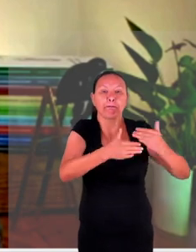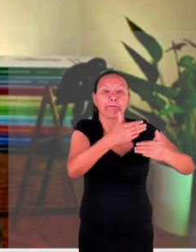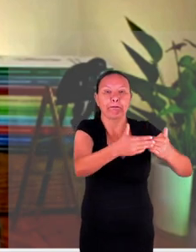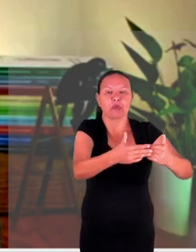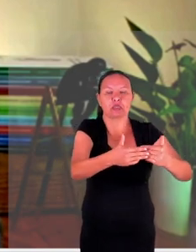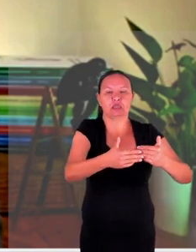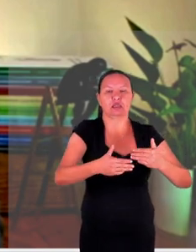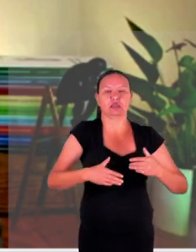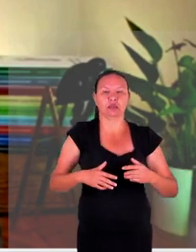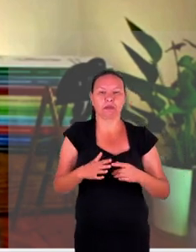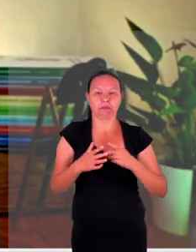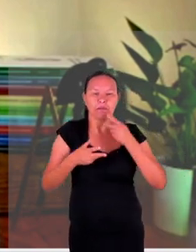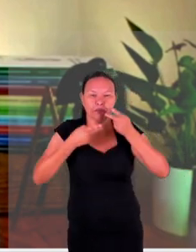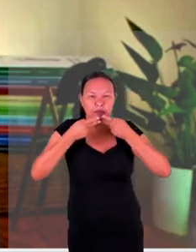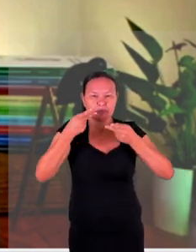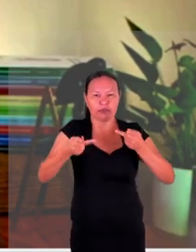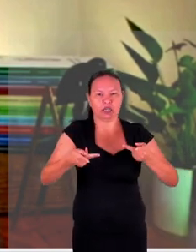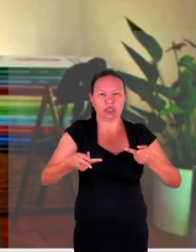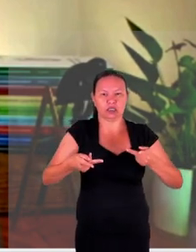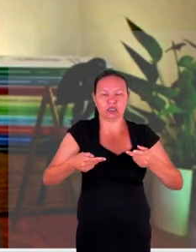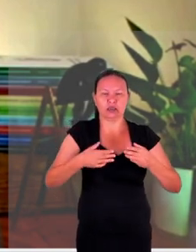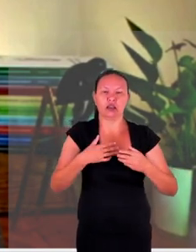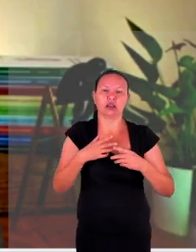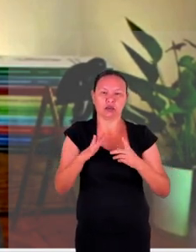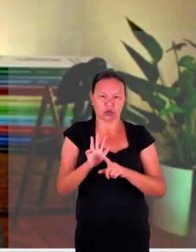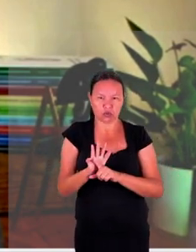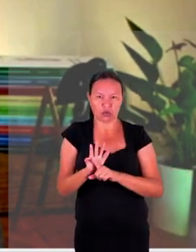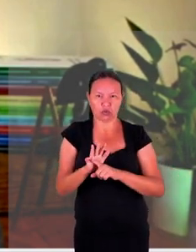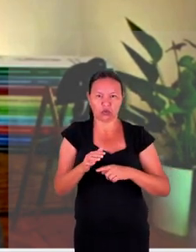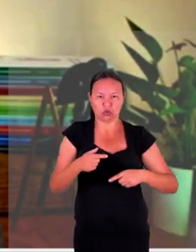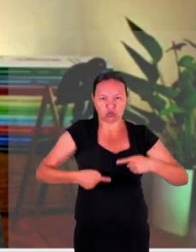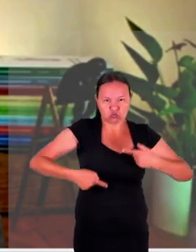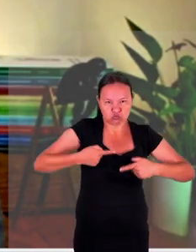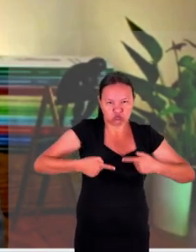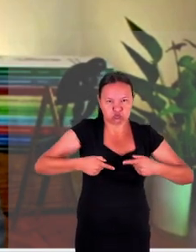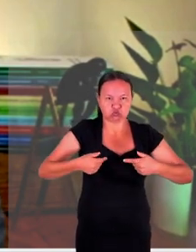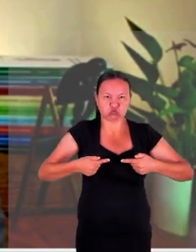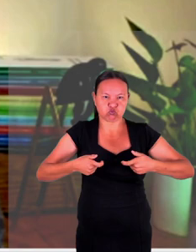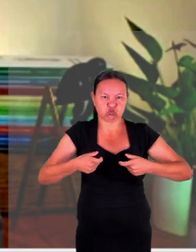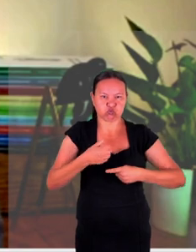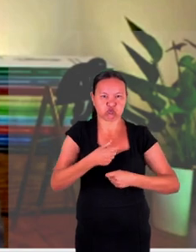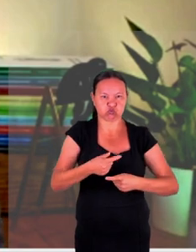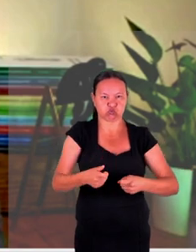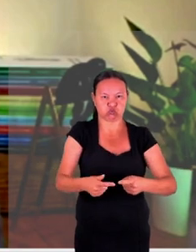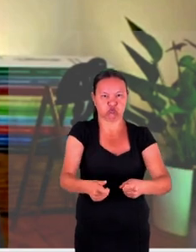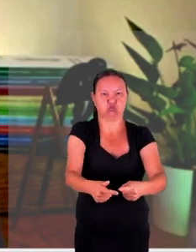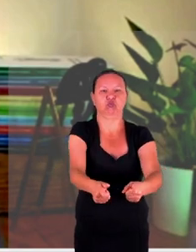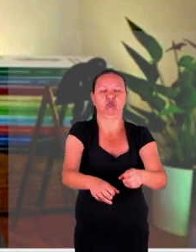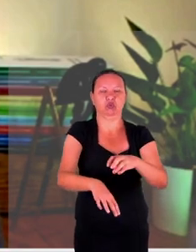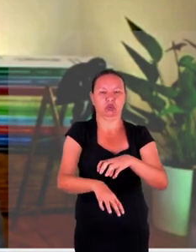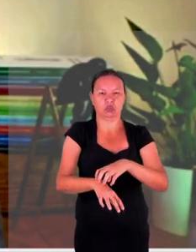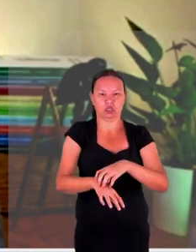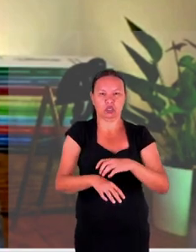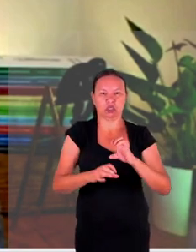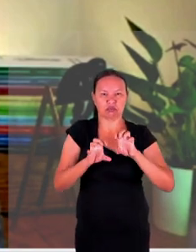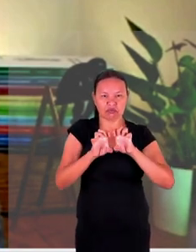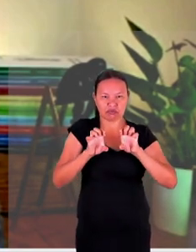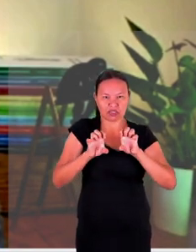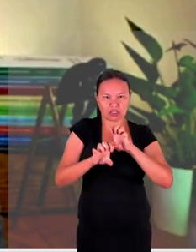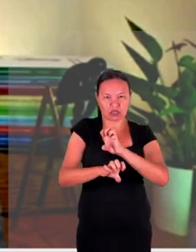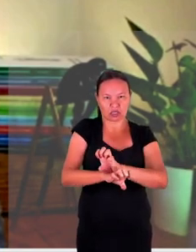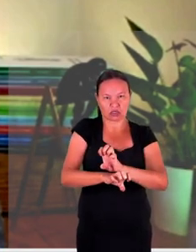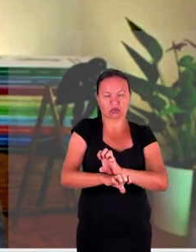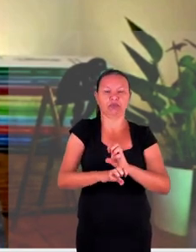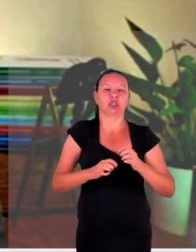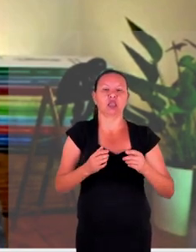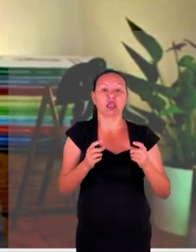circunstâncias também mas a fala vai se restringir ao conflito armado entre estados essas pessoas que